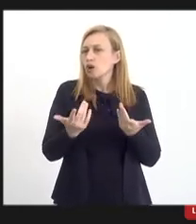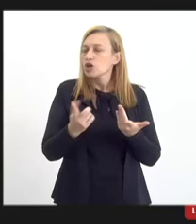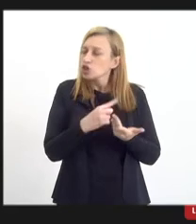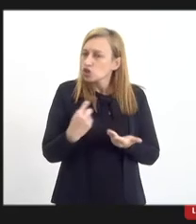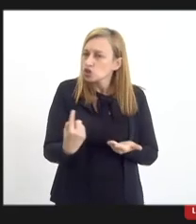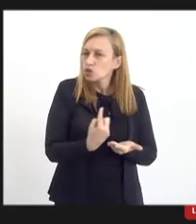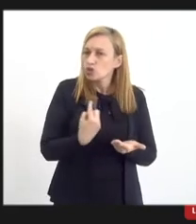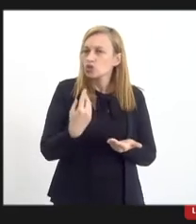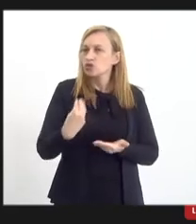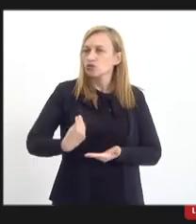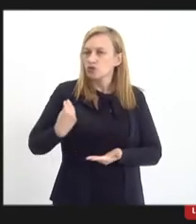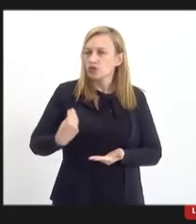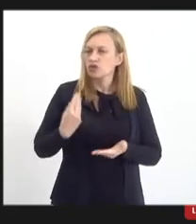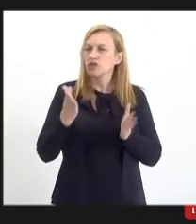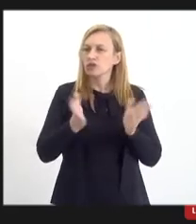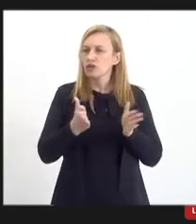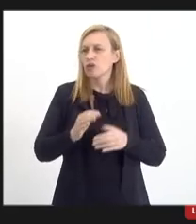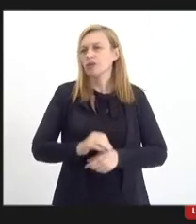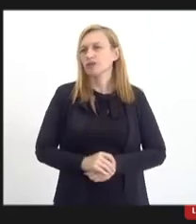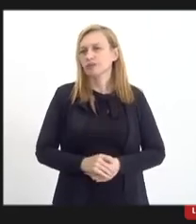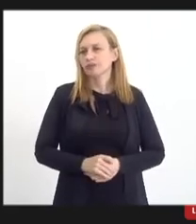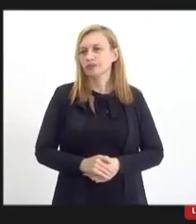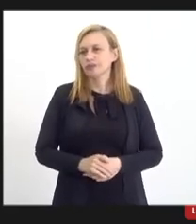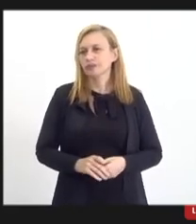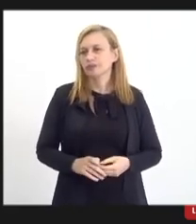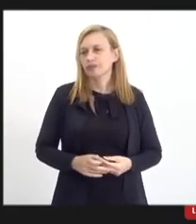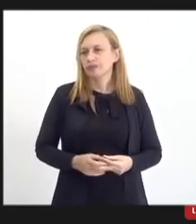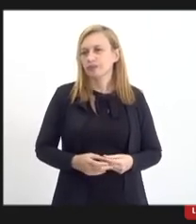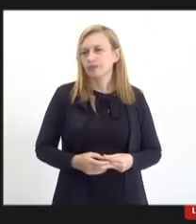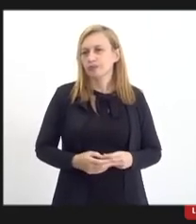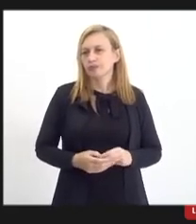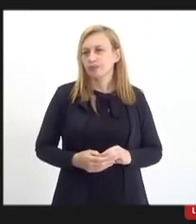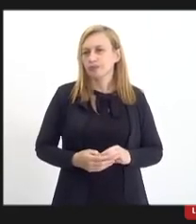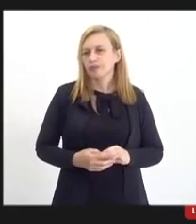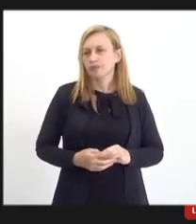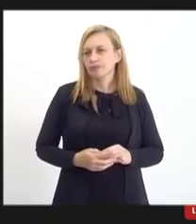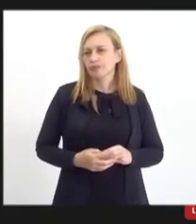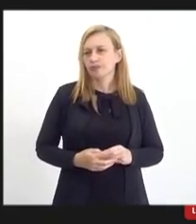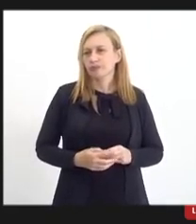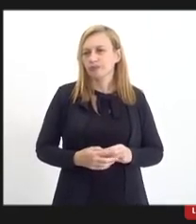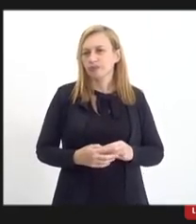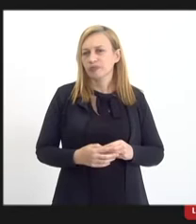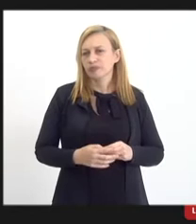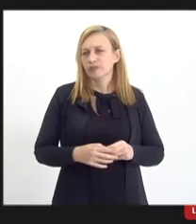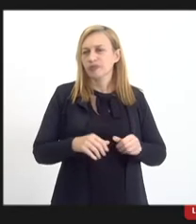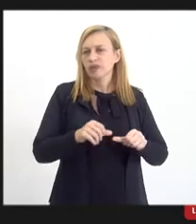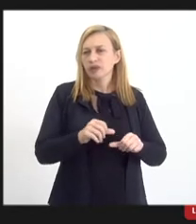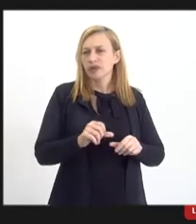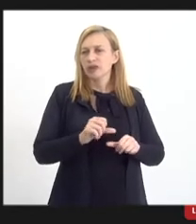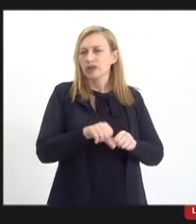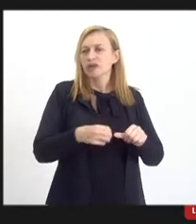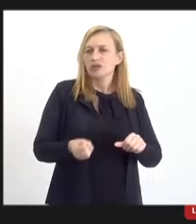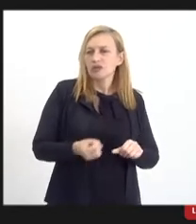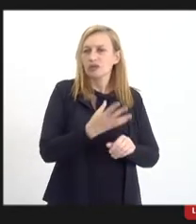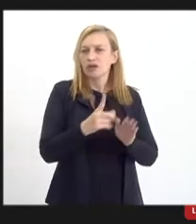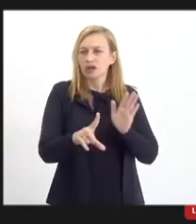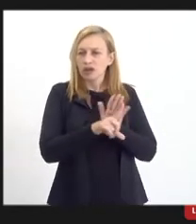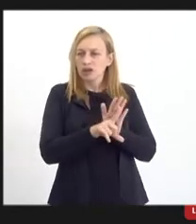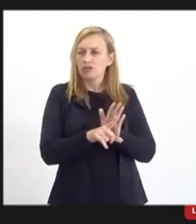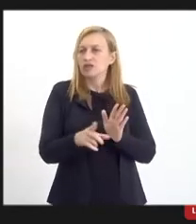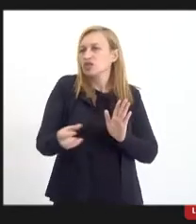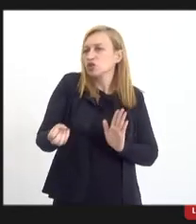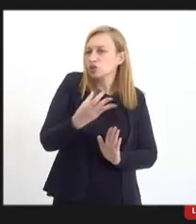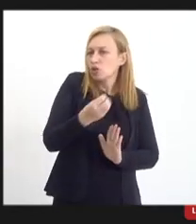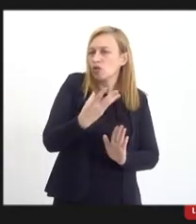que nós estamos vivendo atualmente, né, atualizar a legislação e fazer também novas proposições,